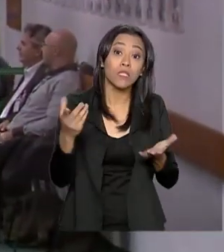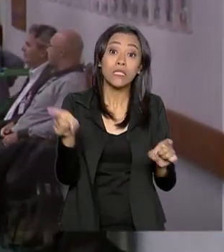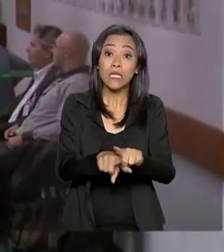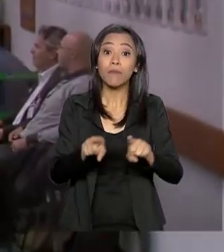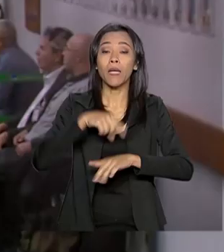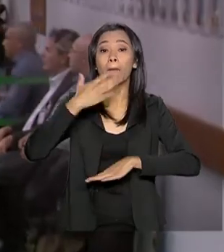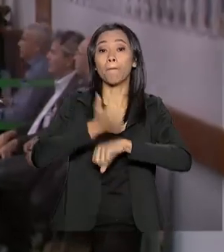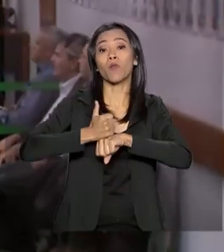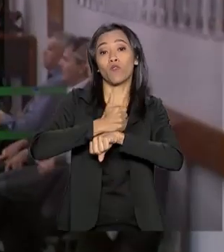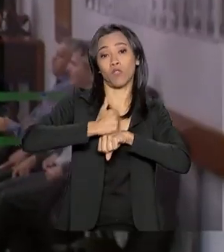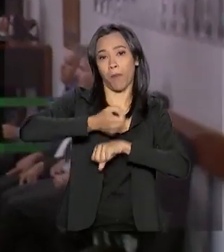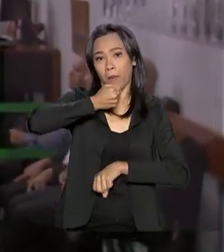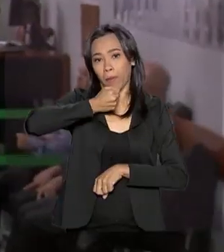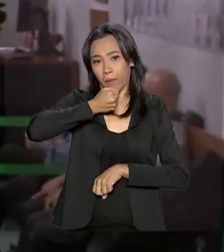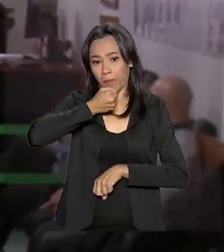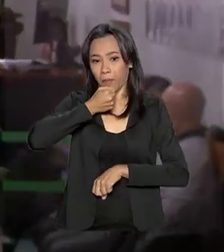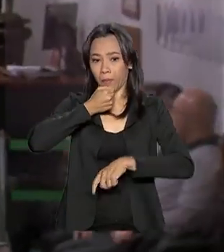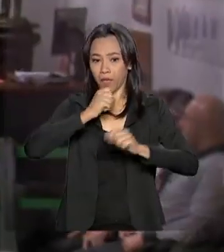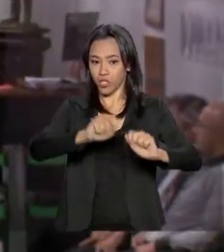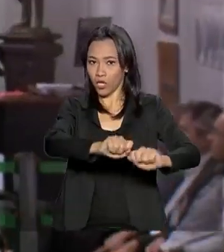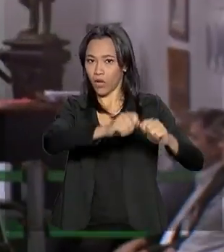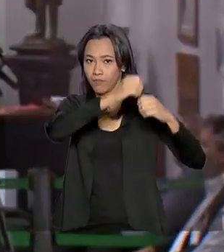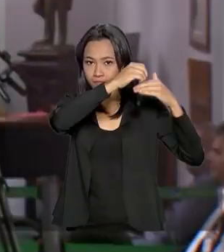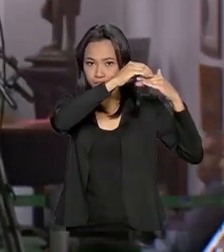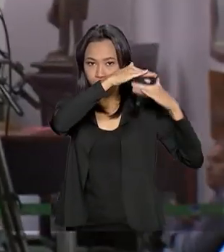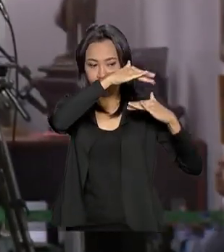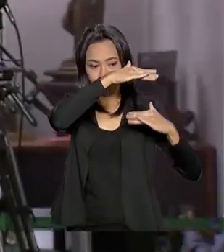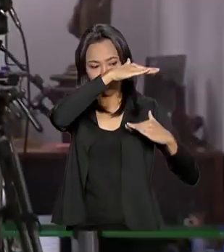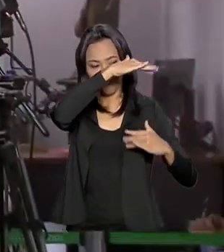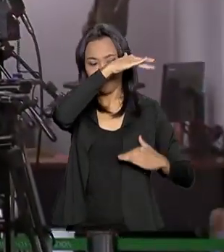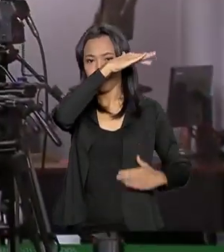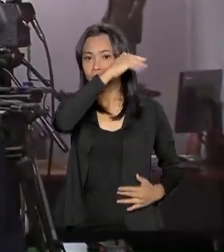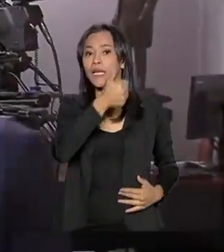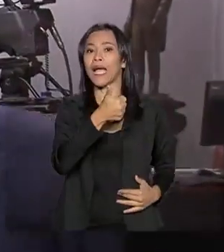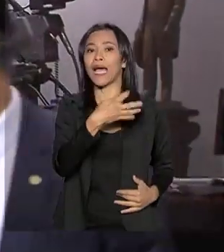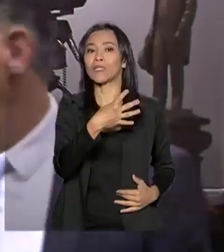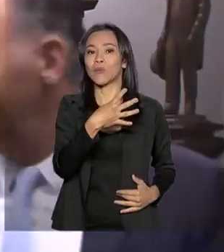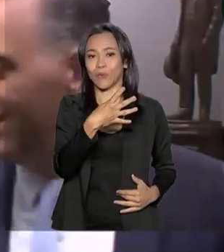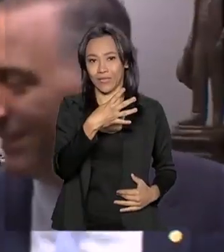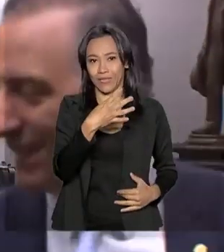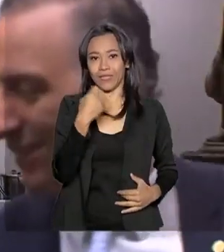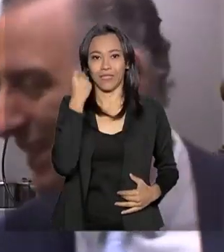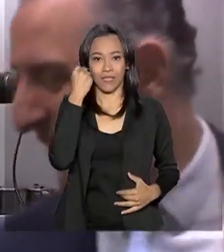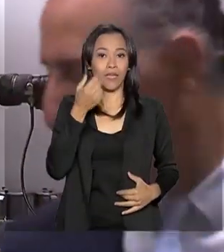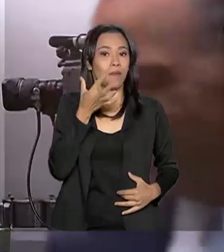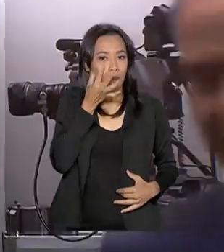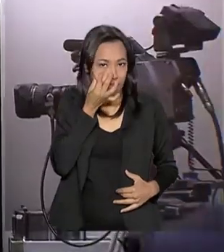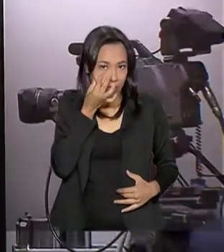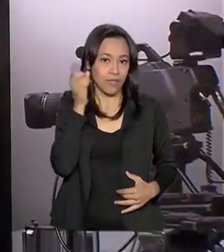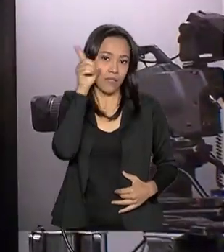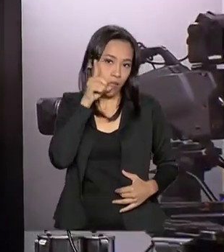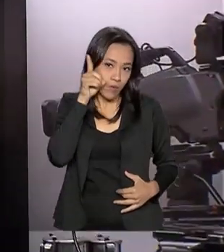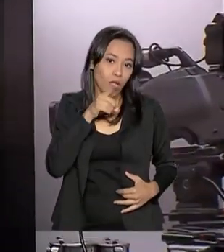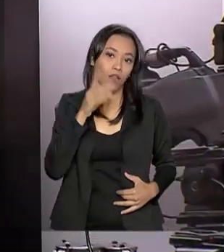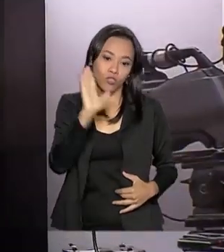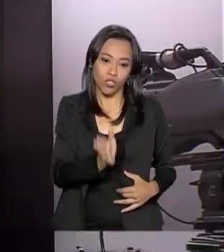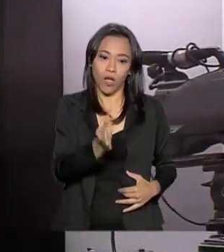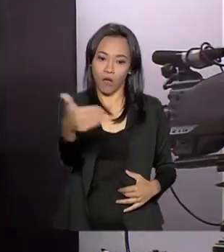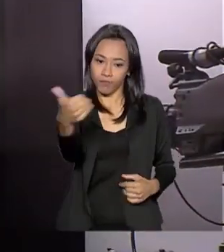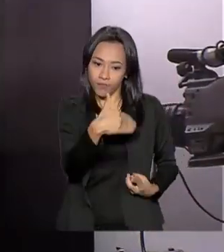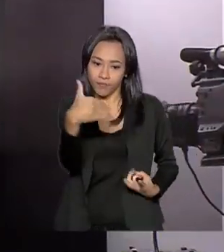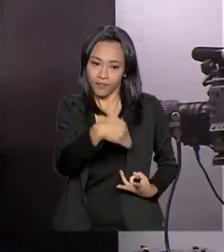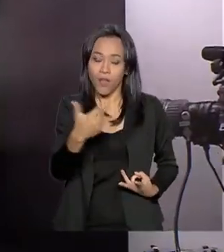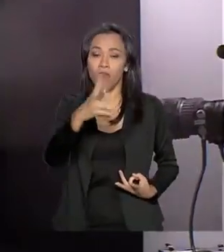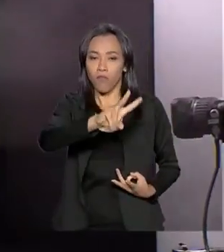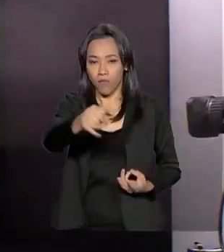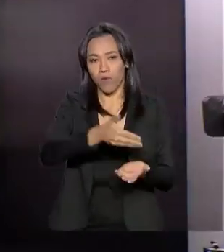profissionais de imprensa. Vou mostrar ali o painel, já temos 14 deputados que registraram presença e sim, eles devem hoje começar a dar início ao